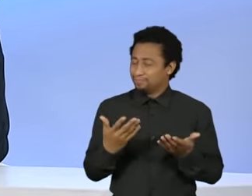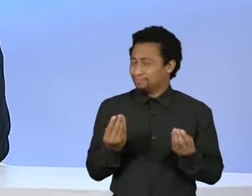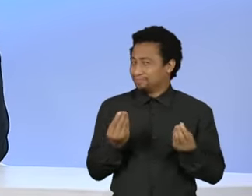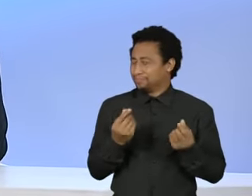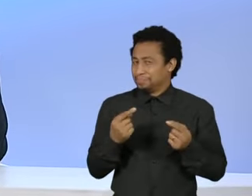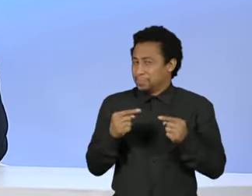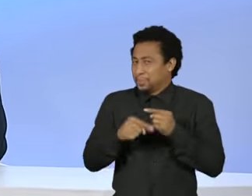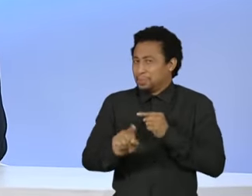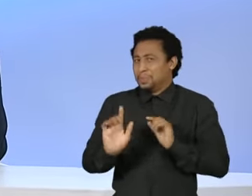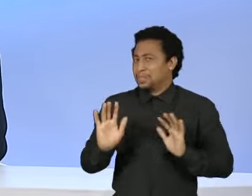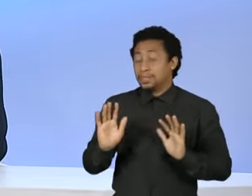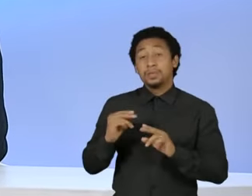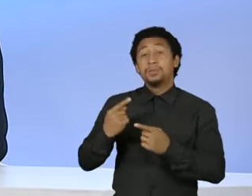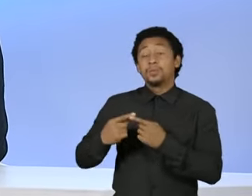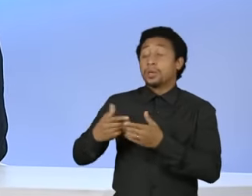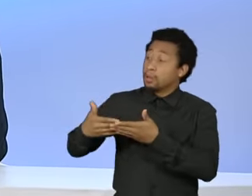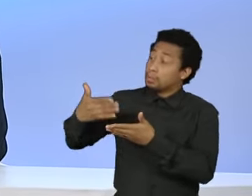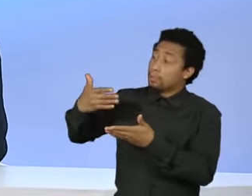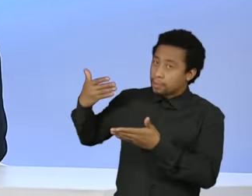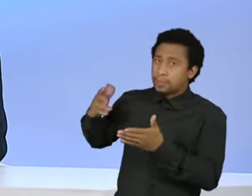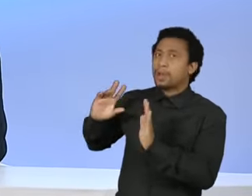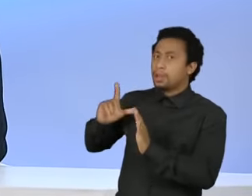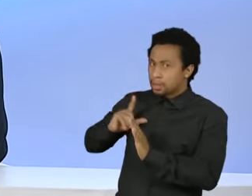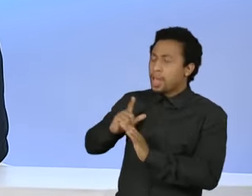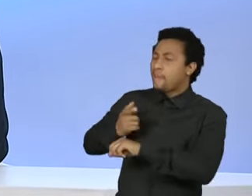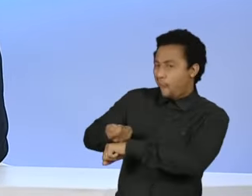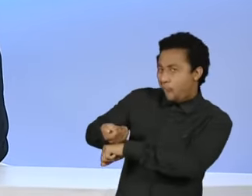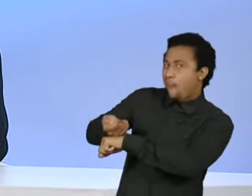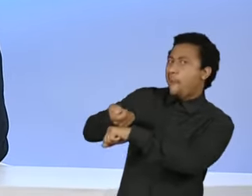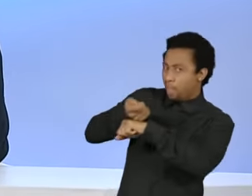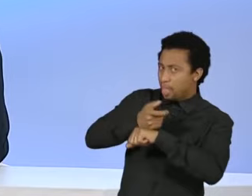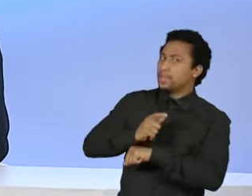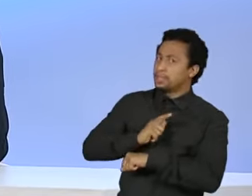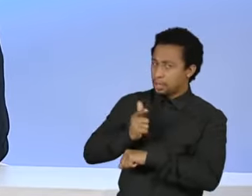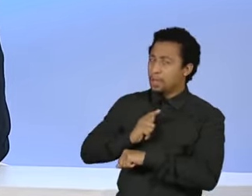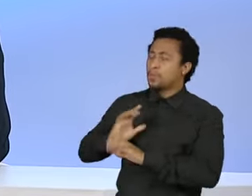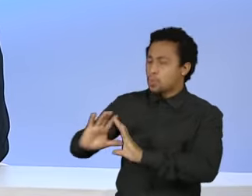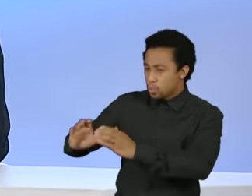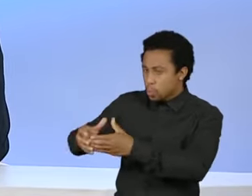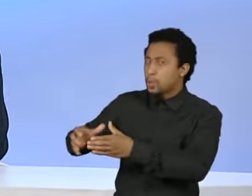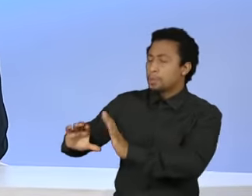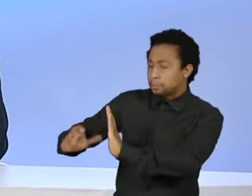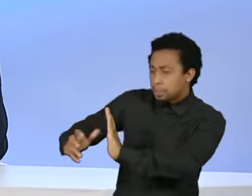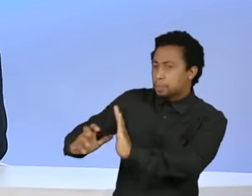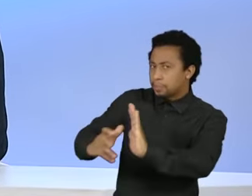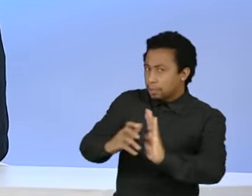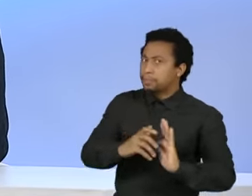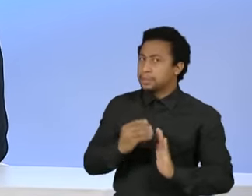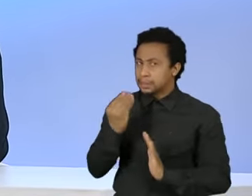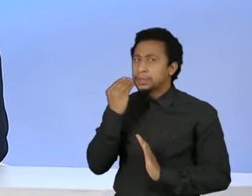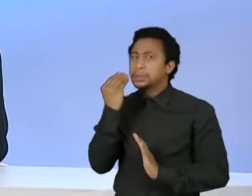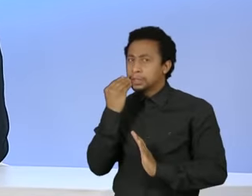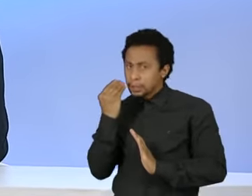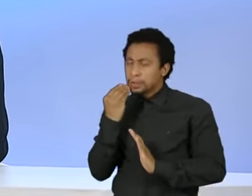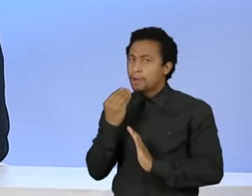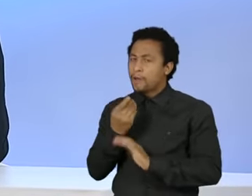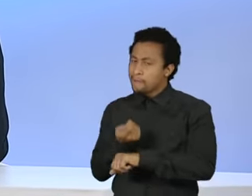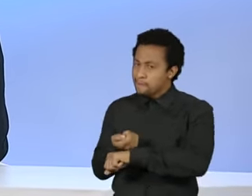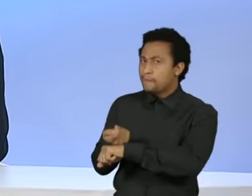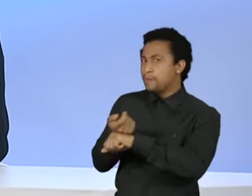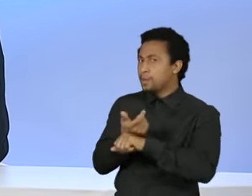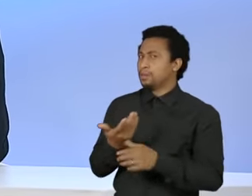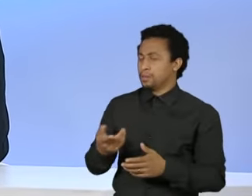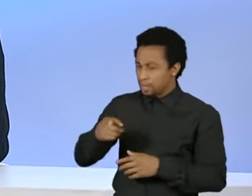agora por uma série de sabotagens, inclusive das cúpulas partidárias. As cúpulas dos partidos tinham, de fato,